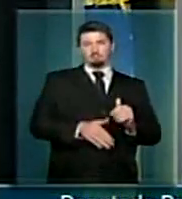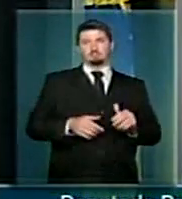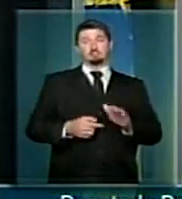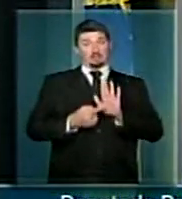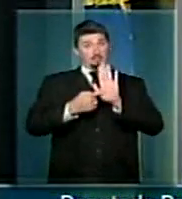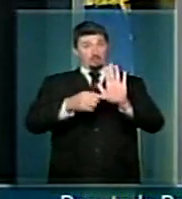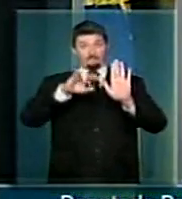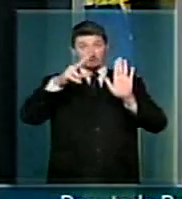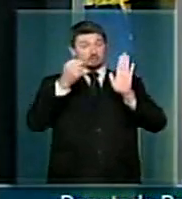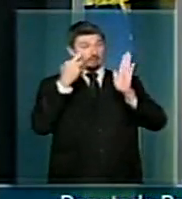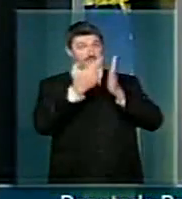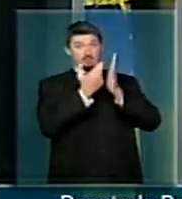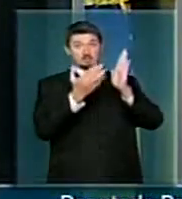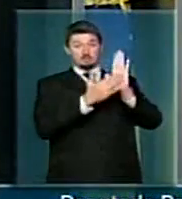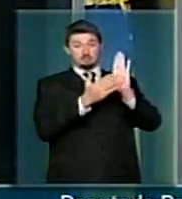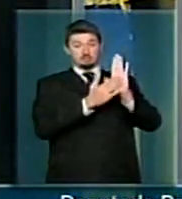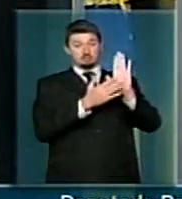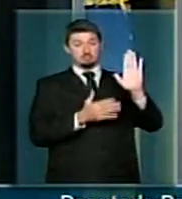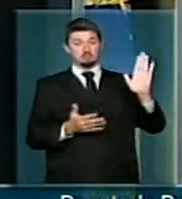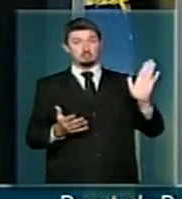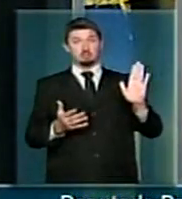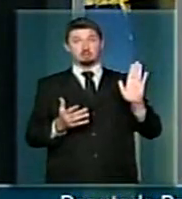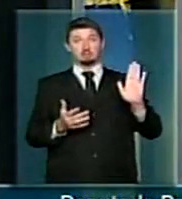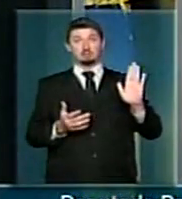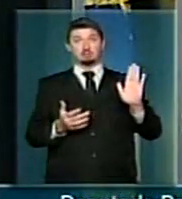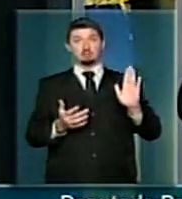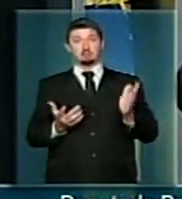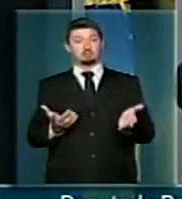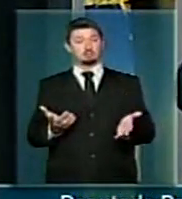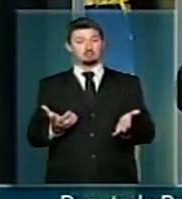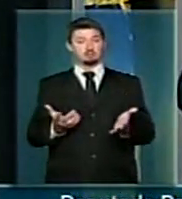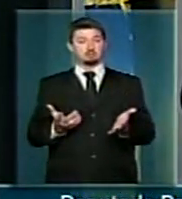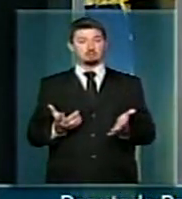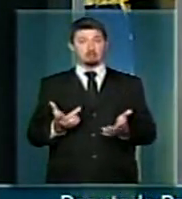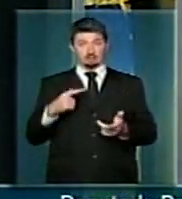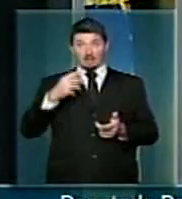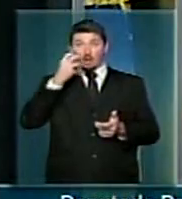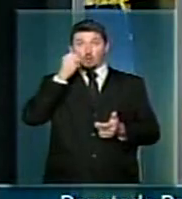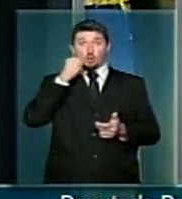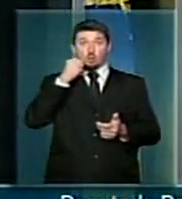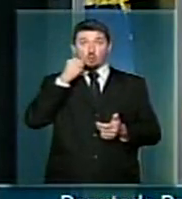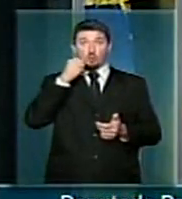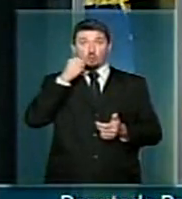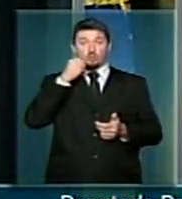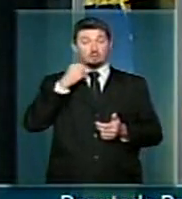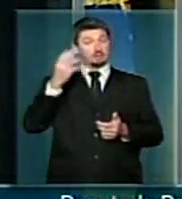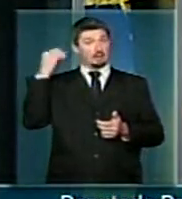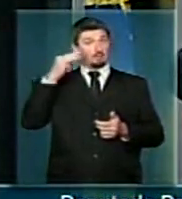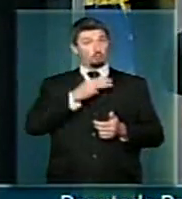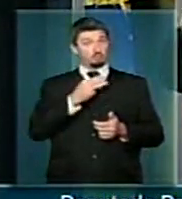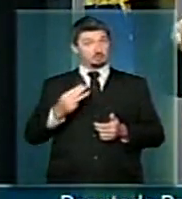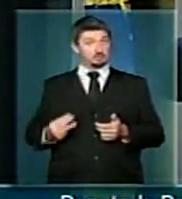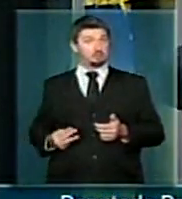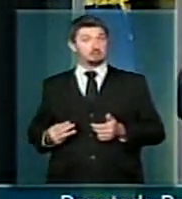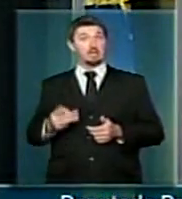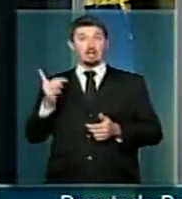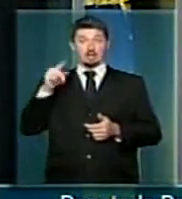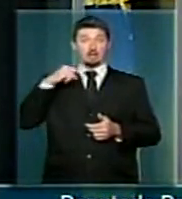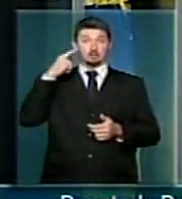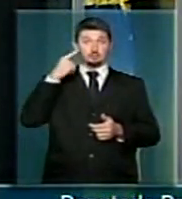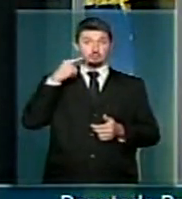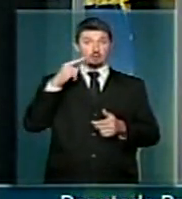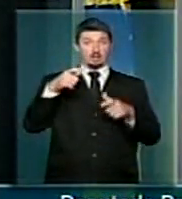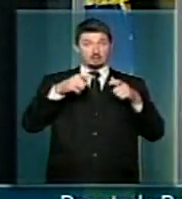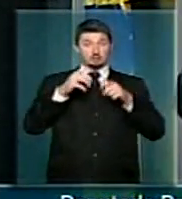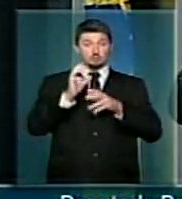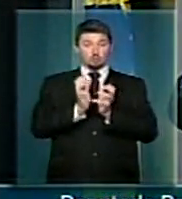com profundidade, com exatidão da lucro que o ministro, na época que era advogado dessa